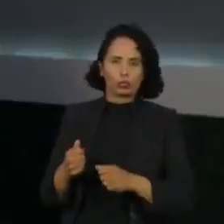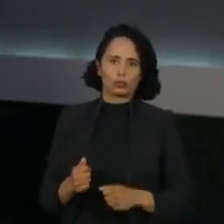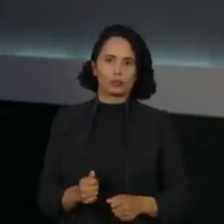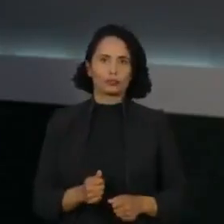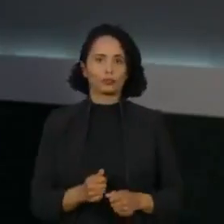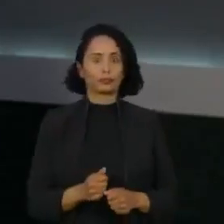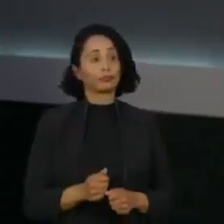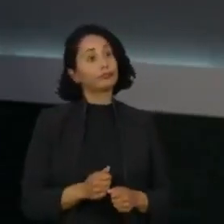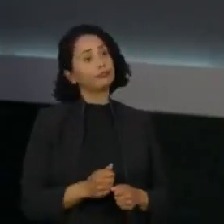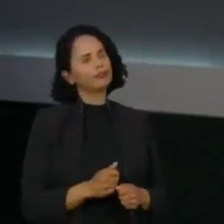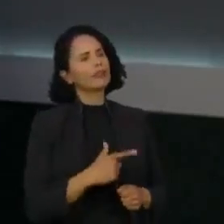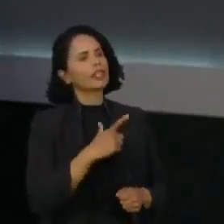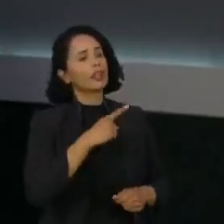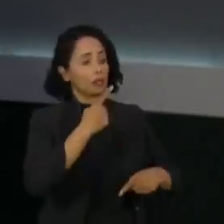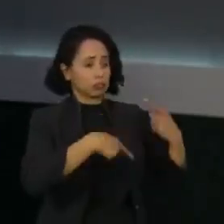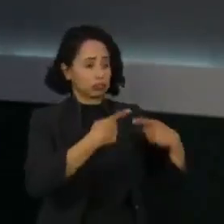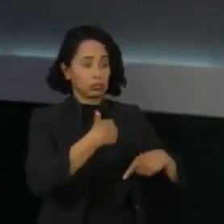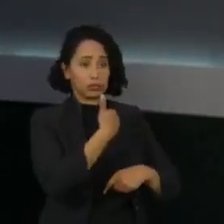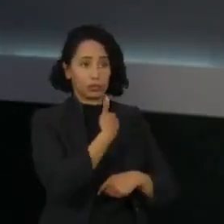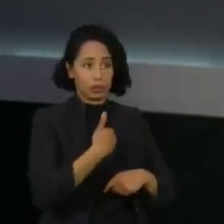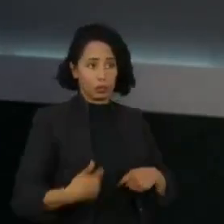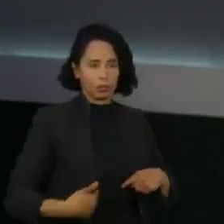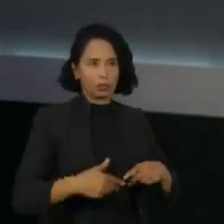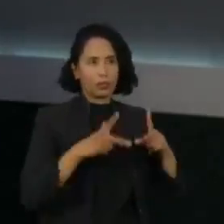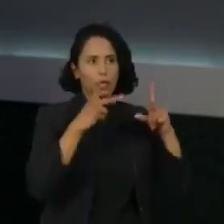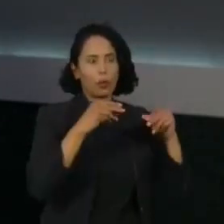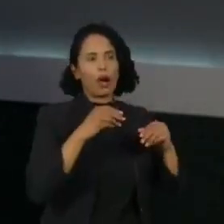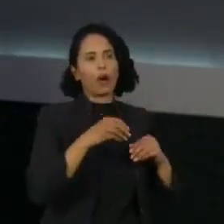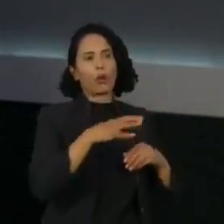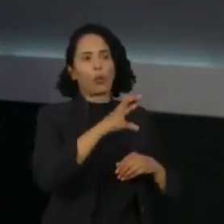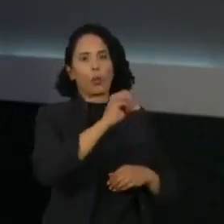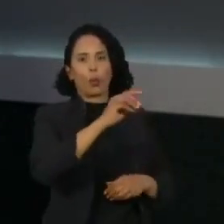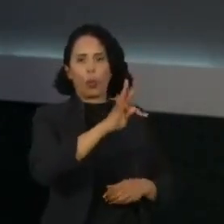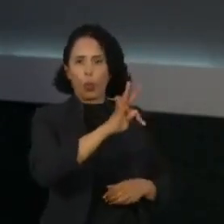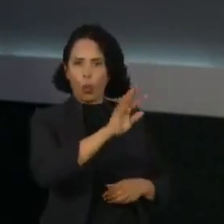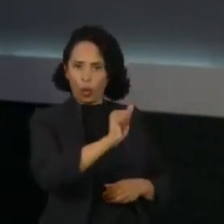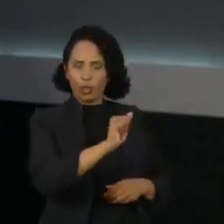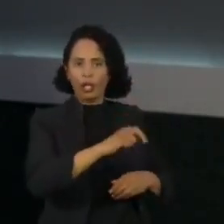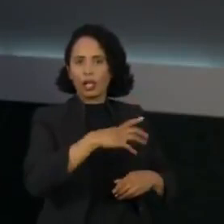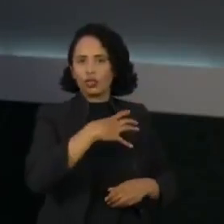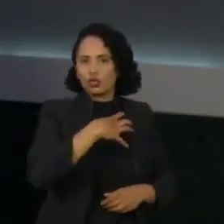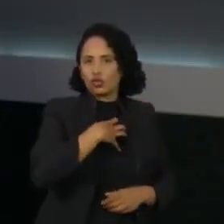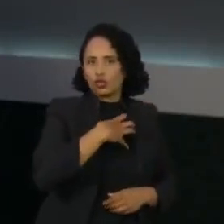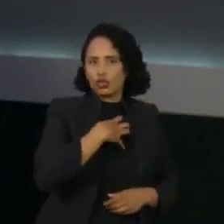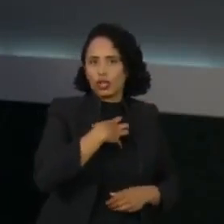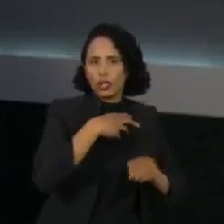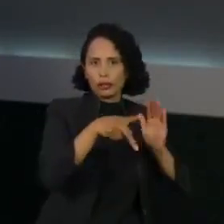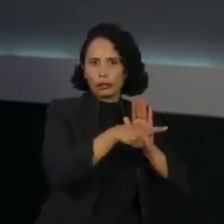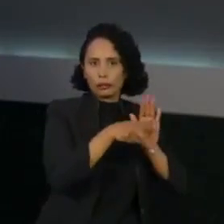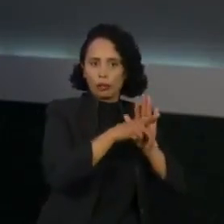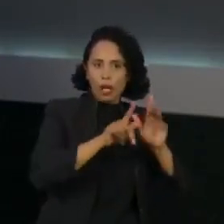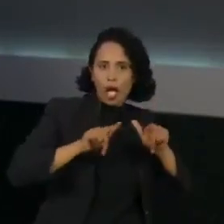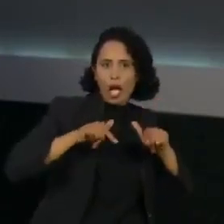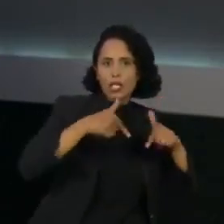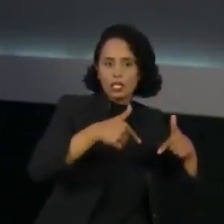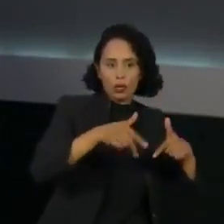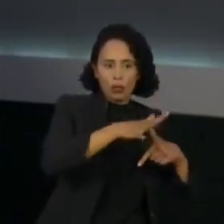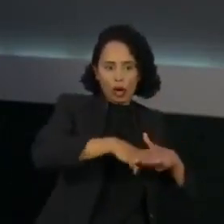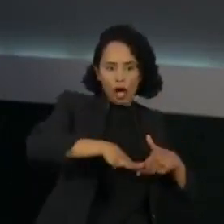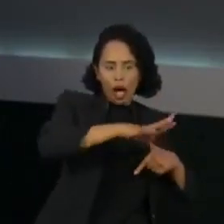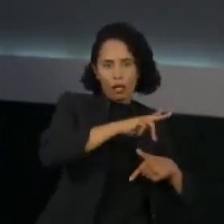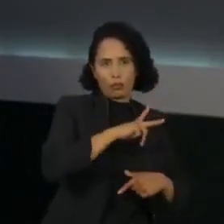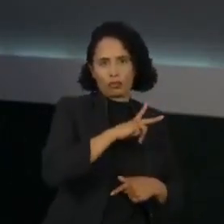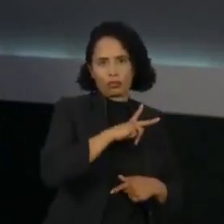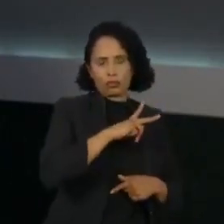Diferente de uma política pública como as cotas, por exemplo, esse tipo de ação no setor privado